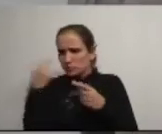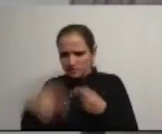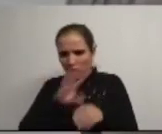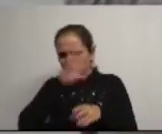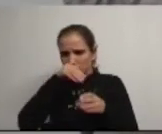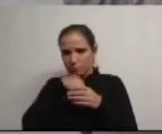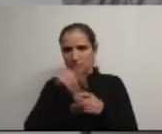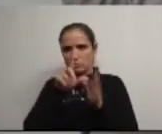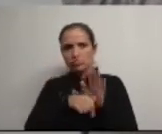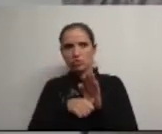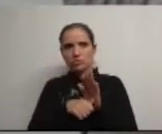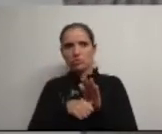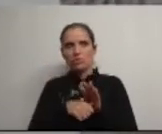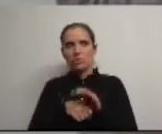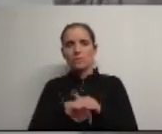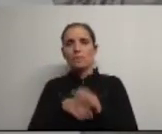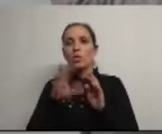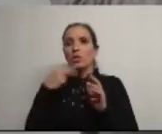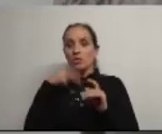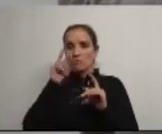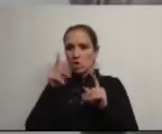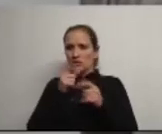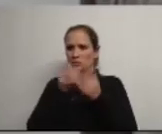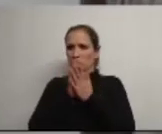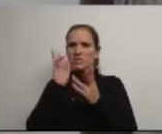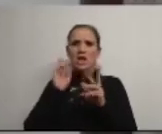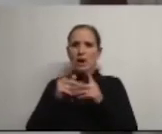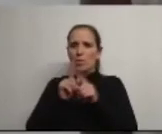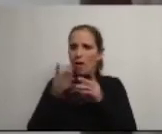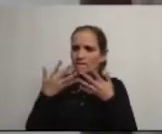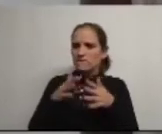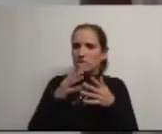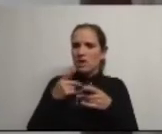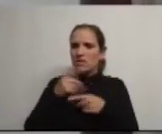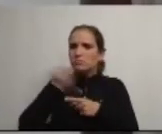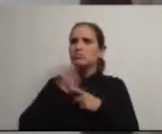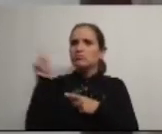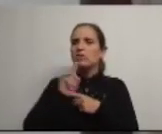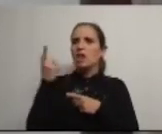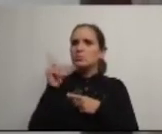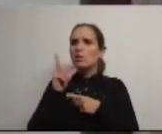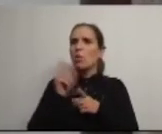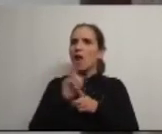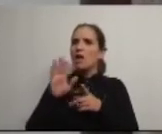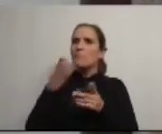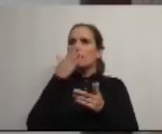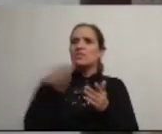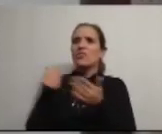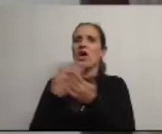neste projeto e eu quando vejo as autarquias muito envolvidas e a caminhar muito para Lisboa é porque lhes estão a oferecer dinheiro